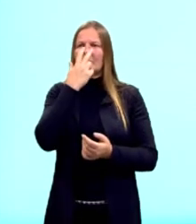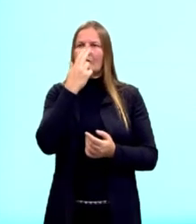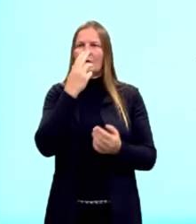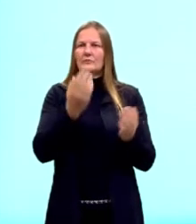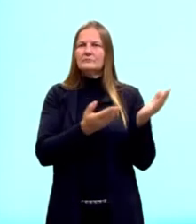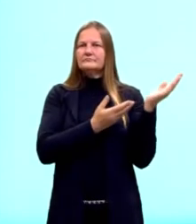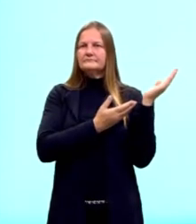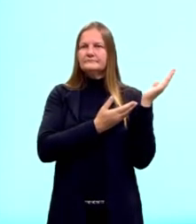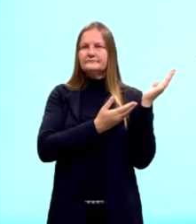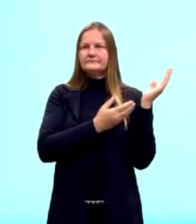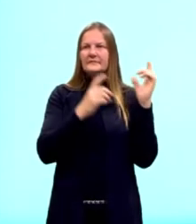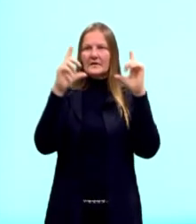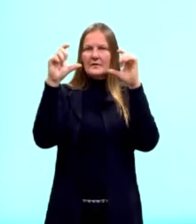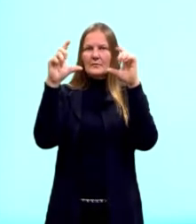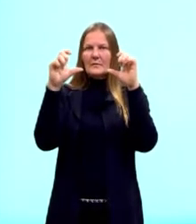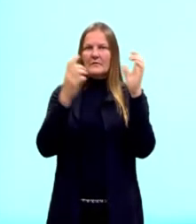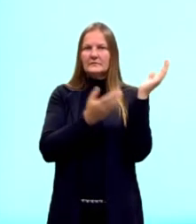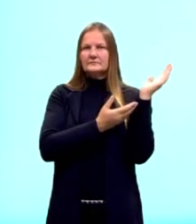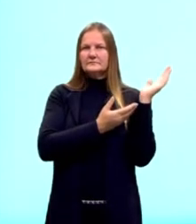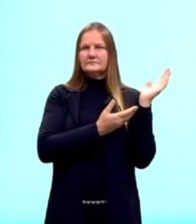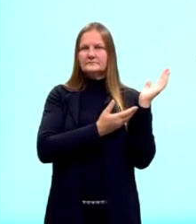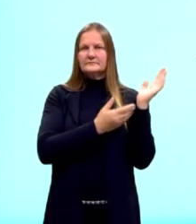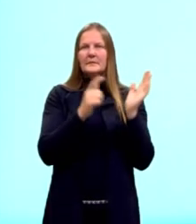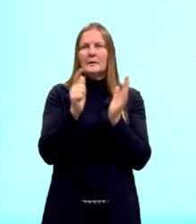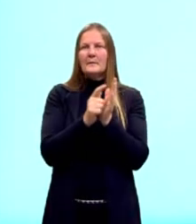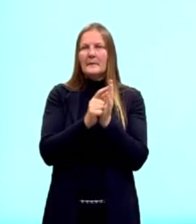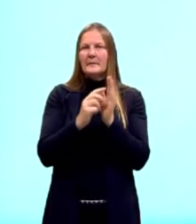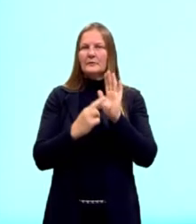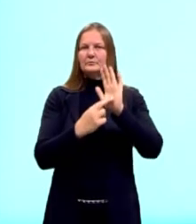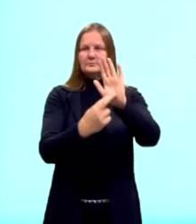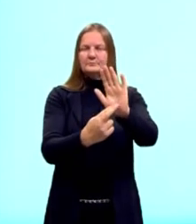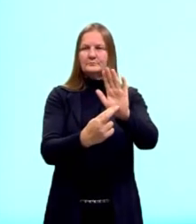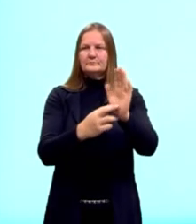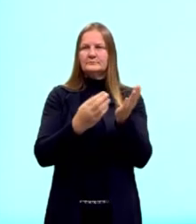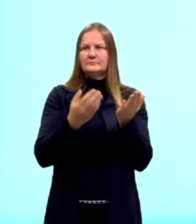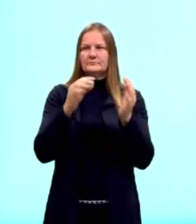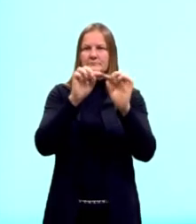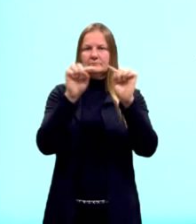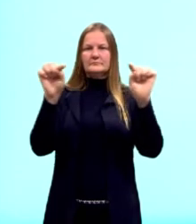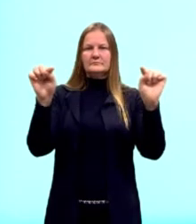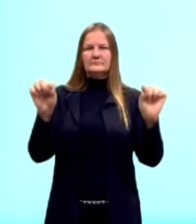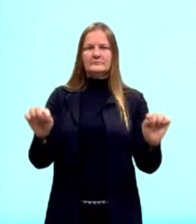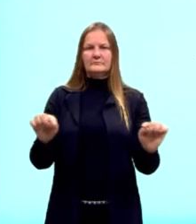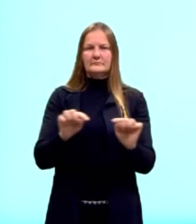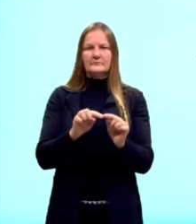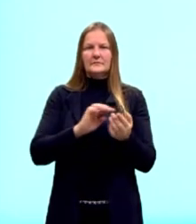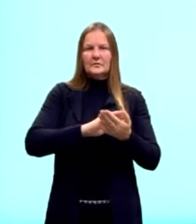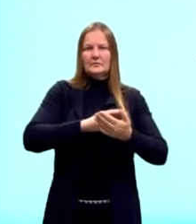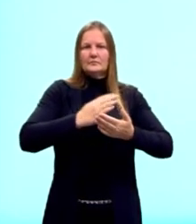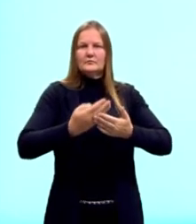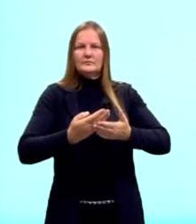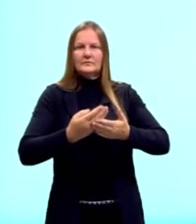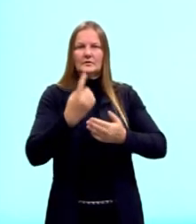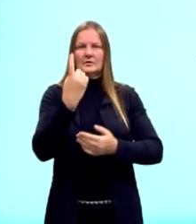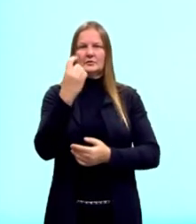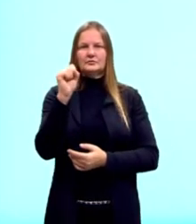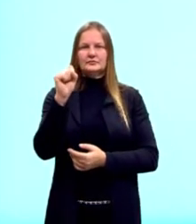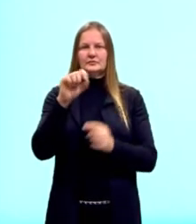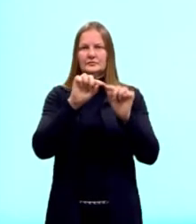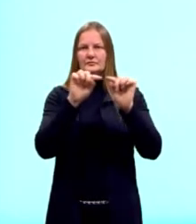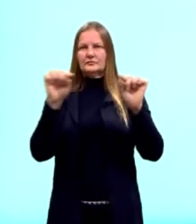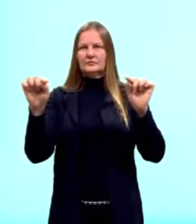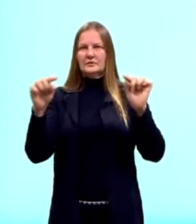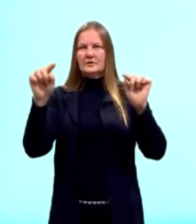Então, aqui nós temos a representação do papel, papel retangular, os lados, então, de 18 centímetros